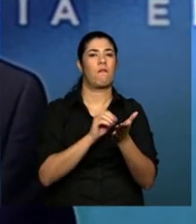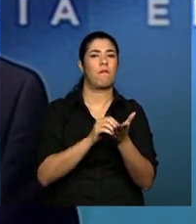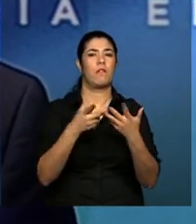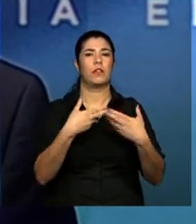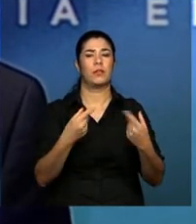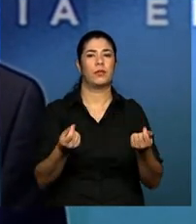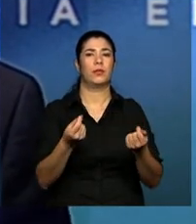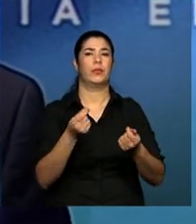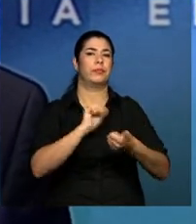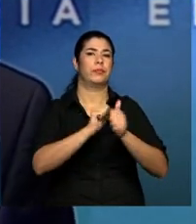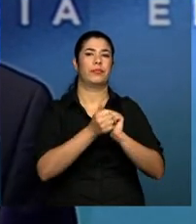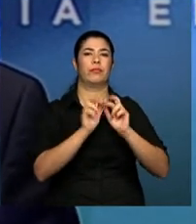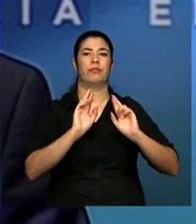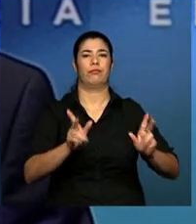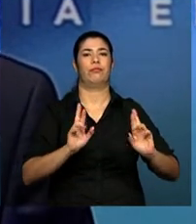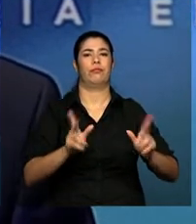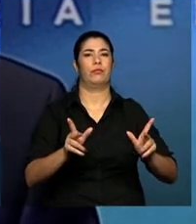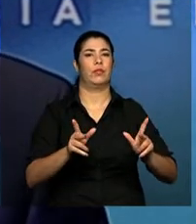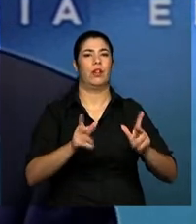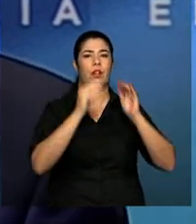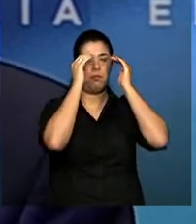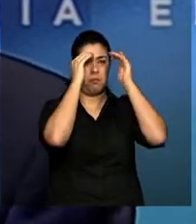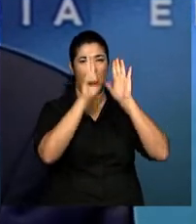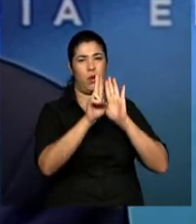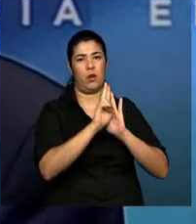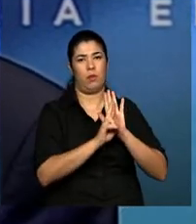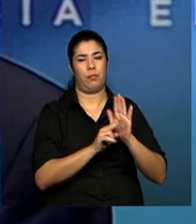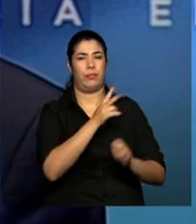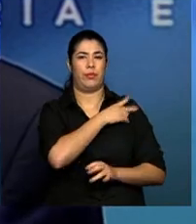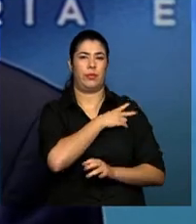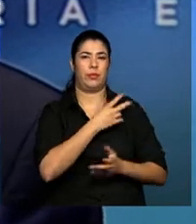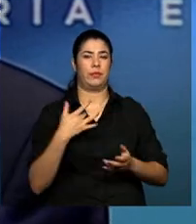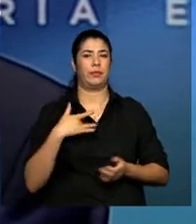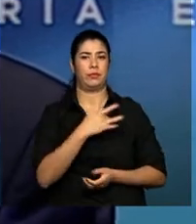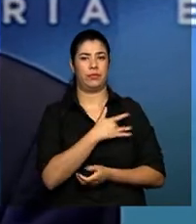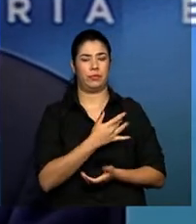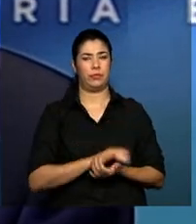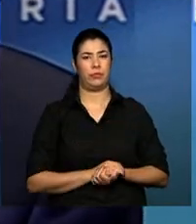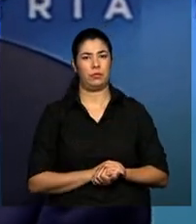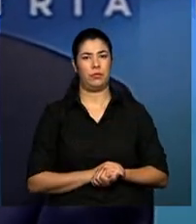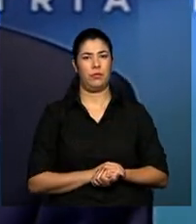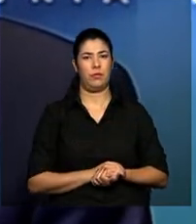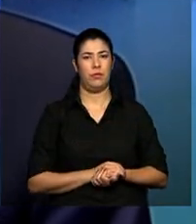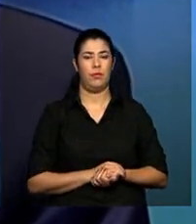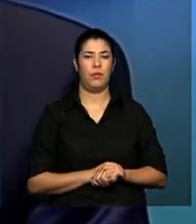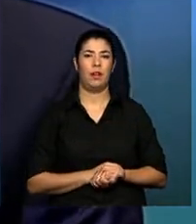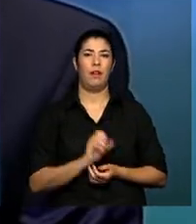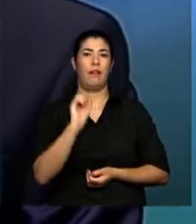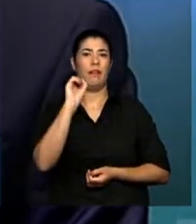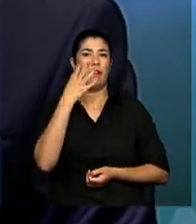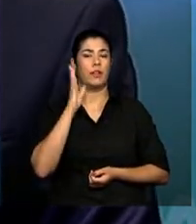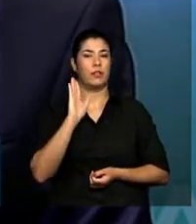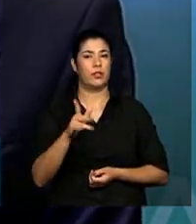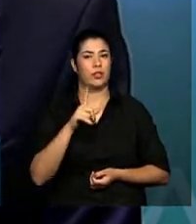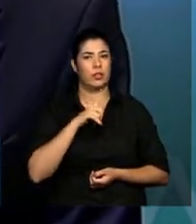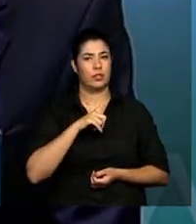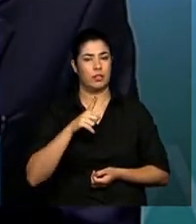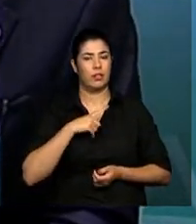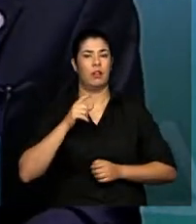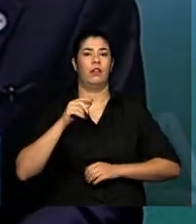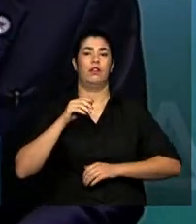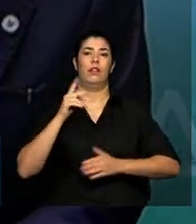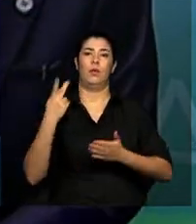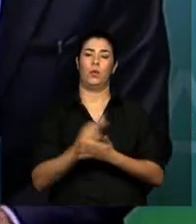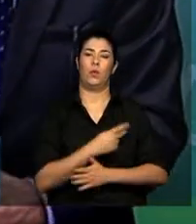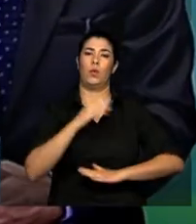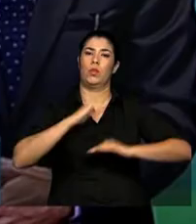adequados em conformidade às normas técnicas. É óbvio que, para isso, houve um treinamento entre profissionais da